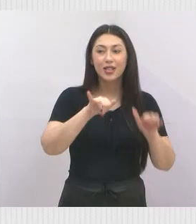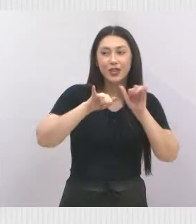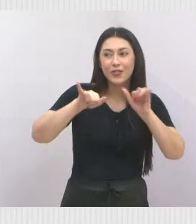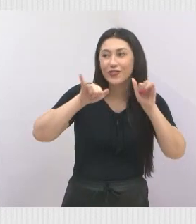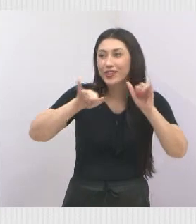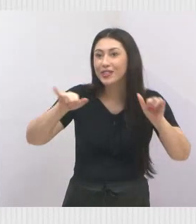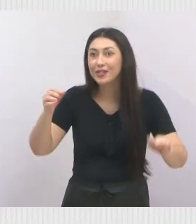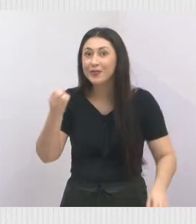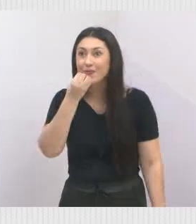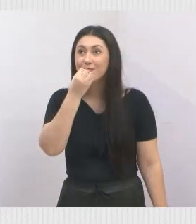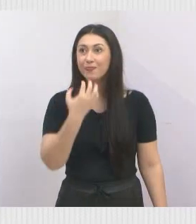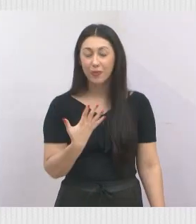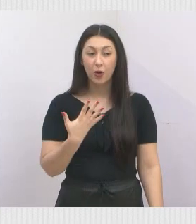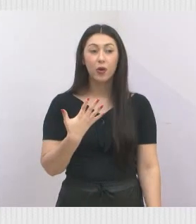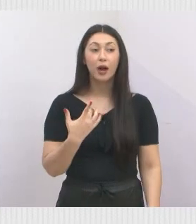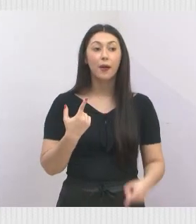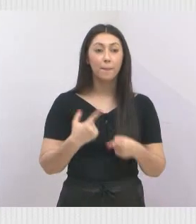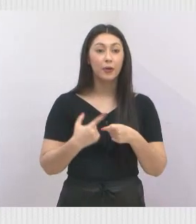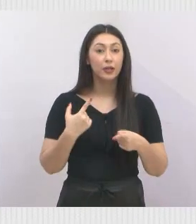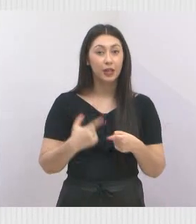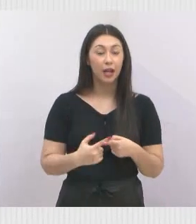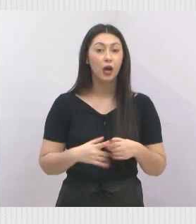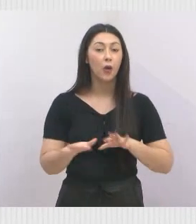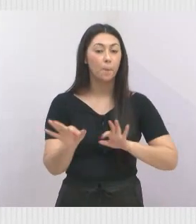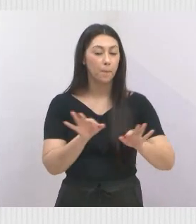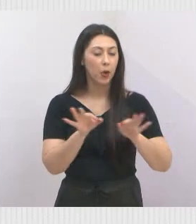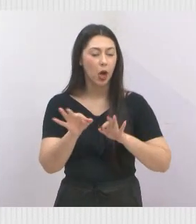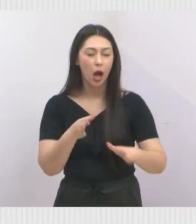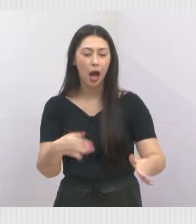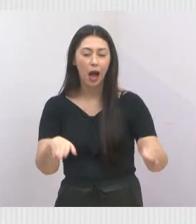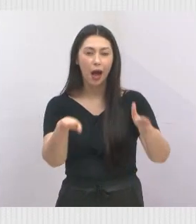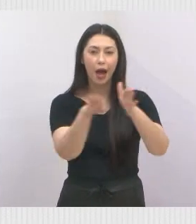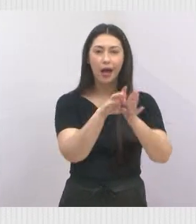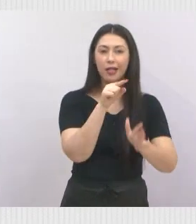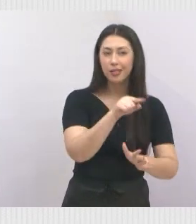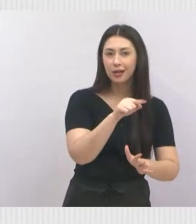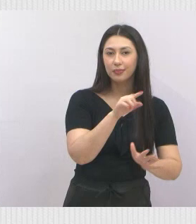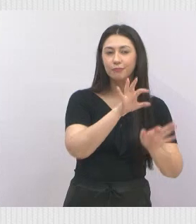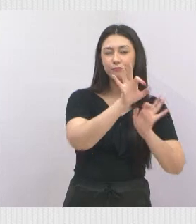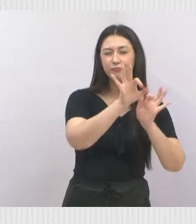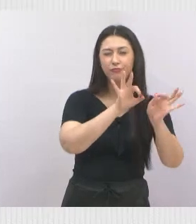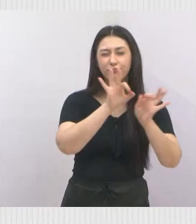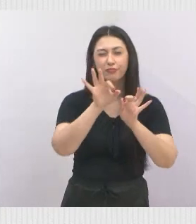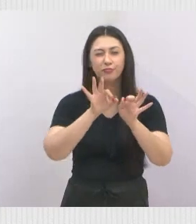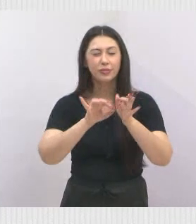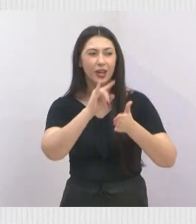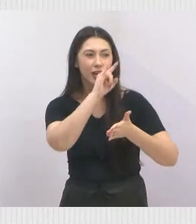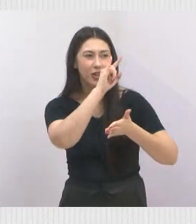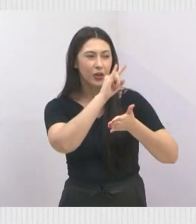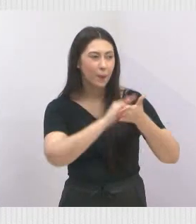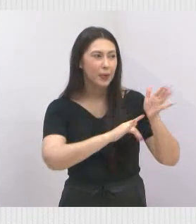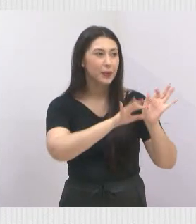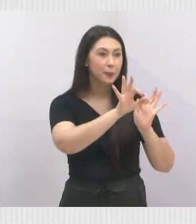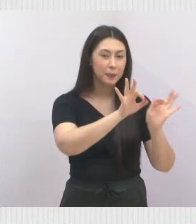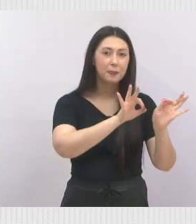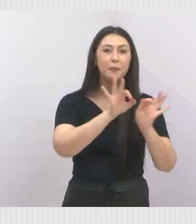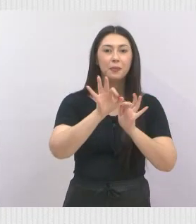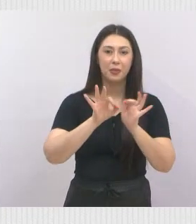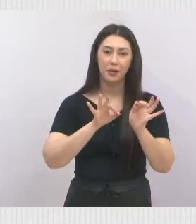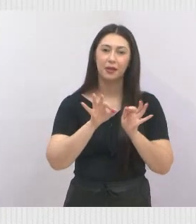que o pessoal da Cidade Legal iria até lá para poder regularizar aquela Viela.